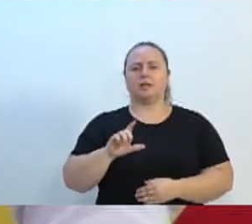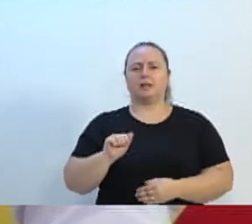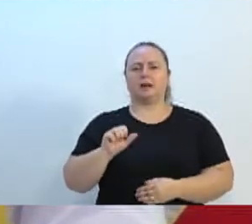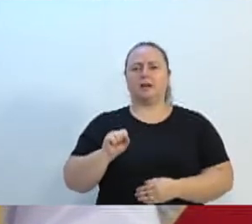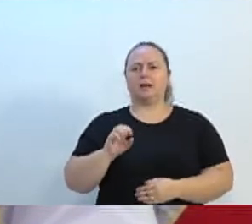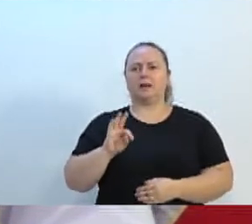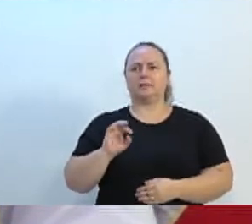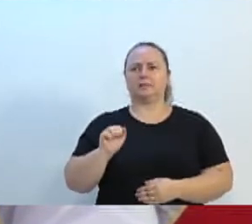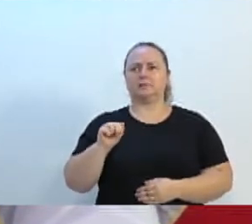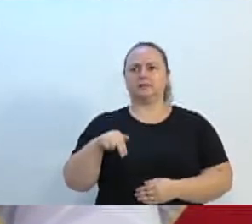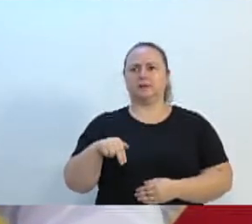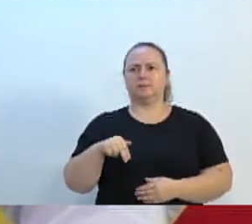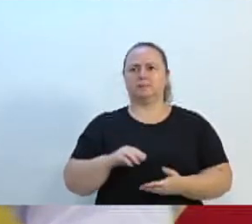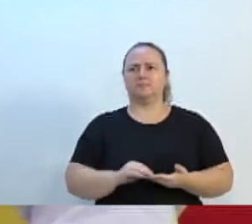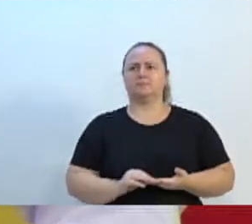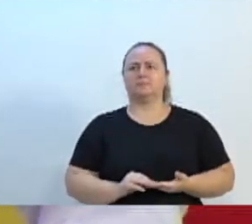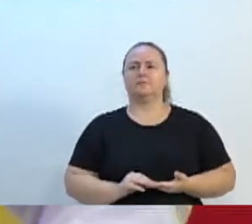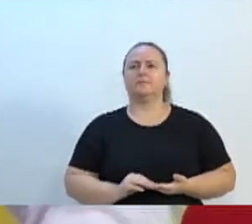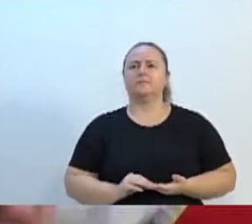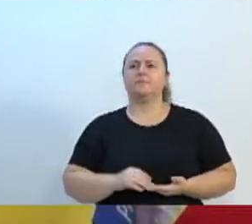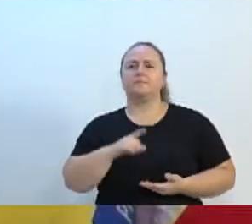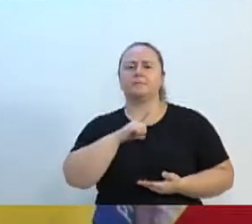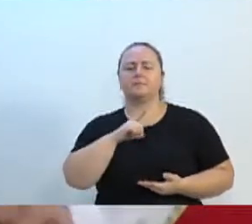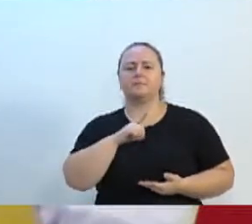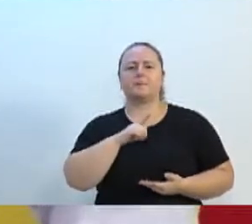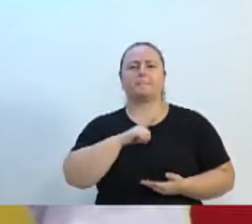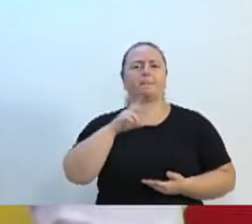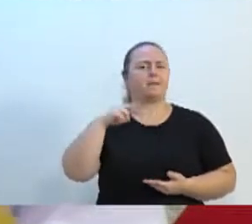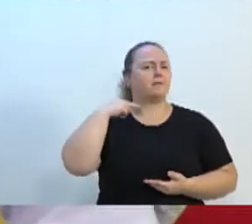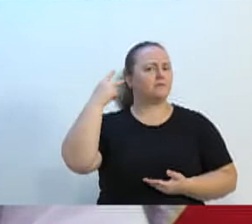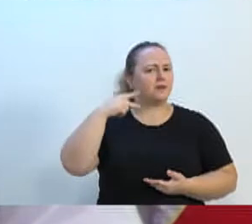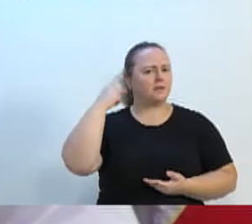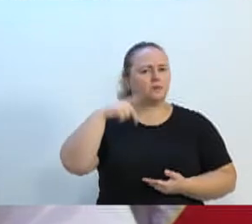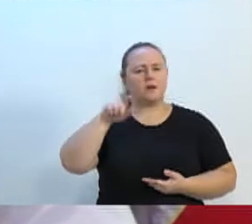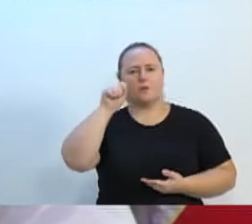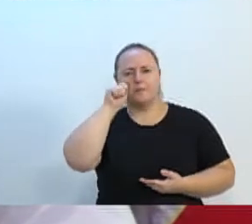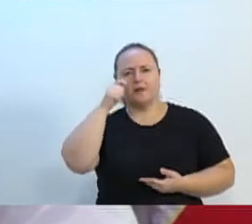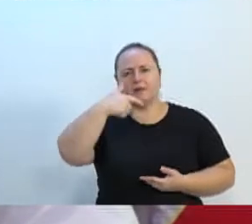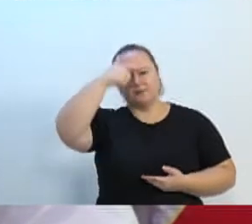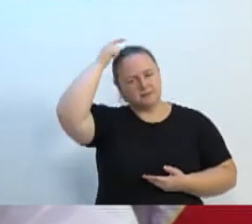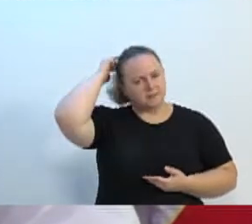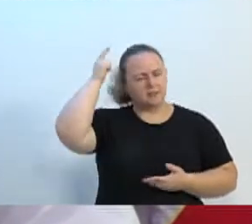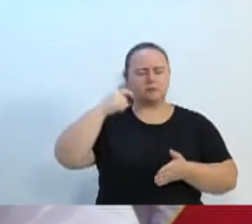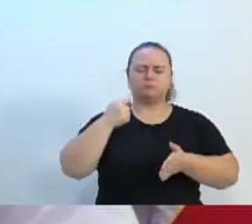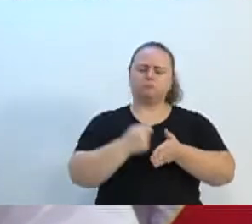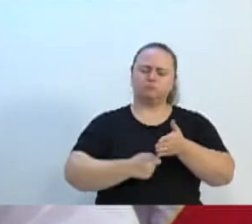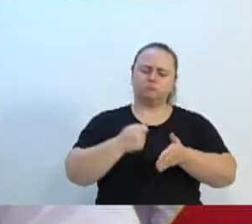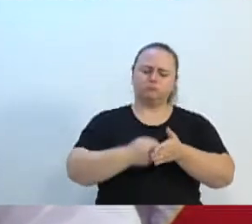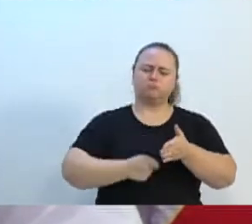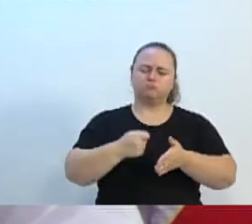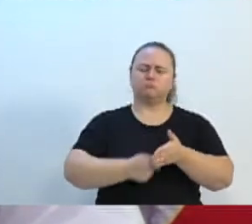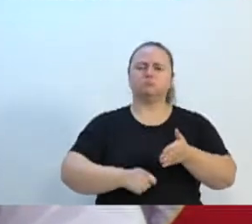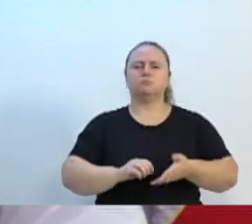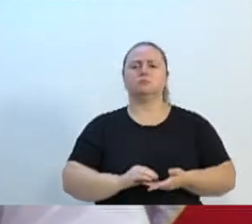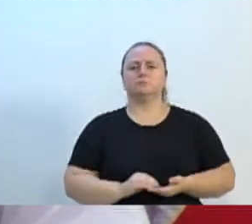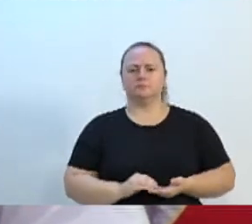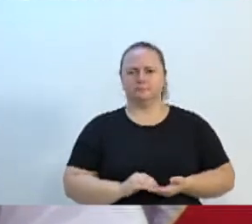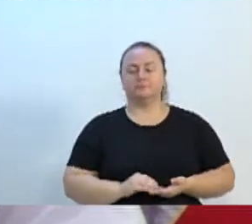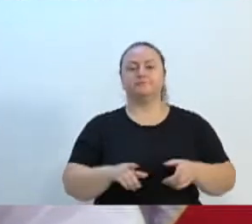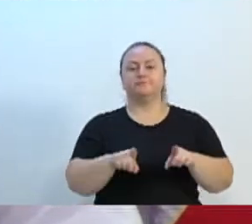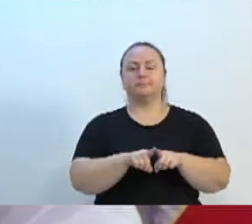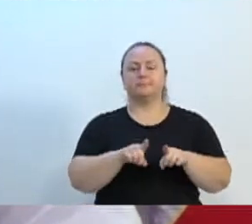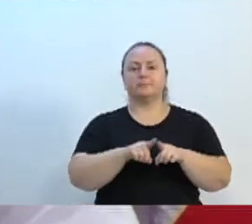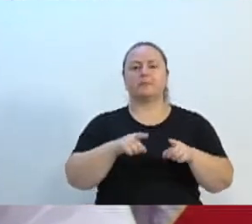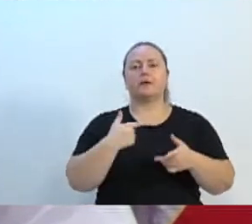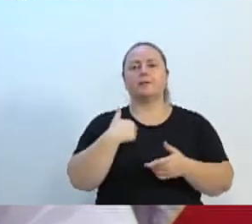Teve eu, o vereador Adriano Pereira, o vereador Amir, o vereador Mantal, reivindicação. Segundo, também, solicitando recursos para ruas